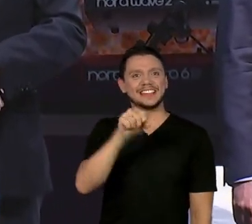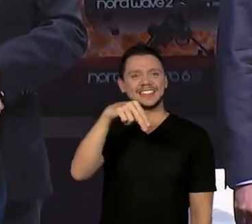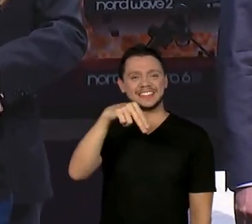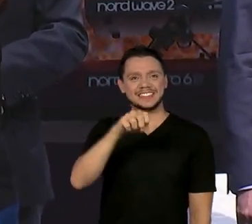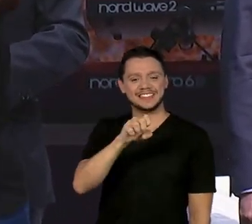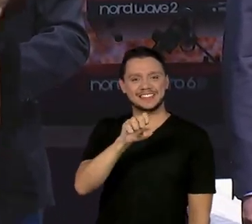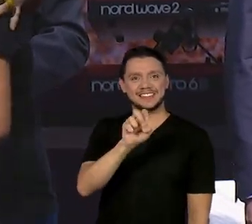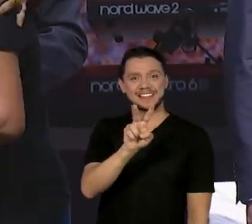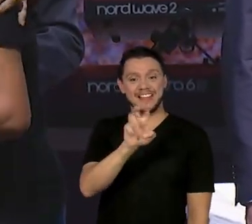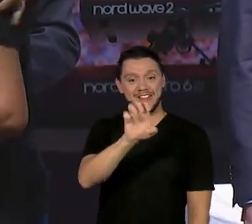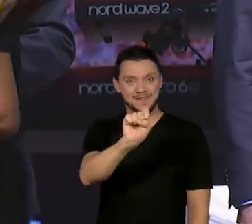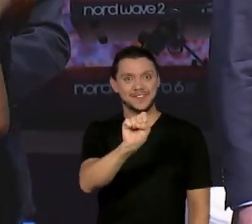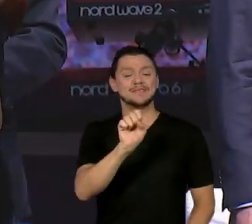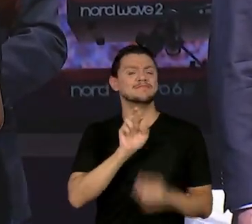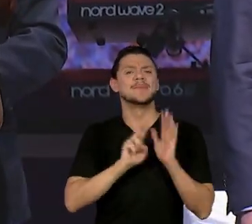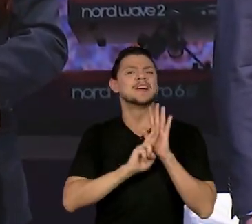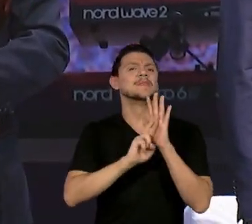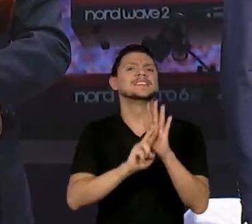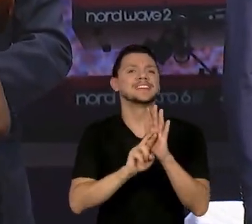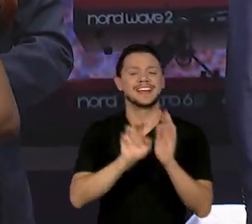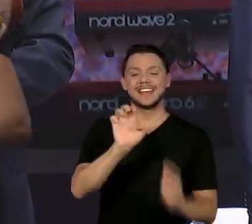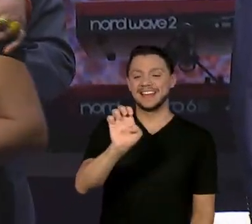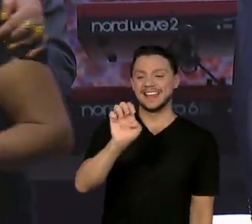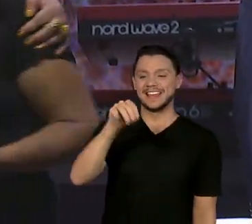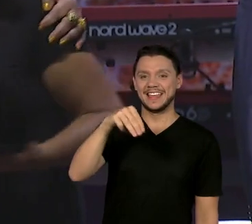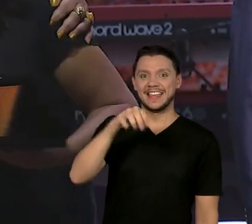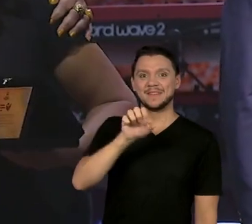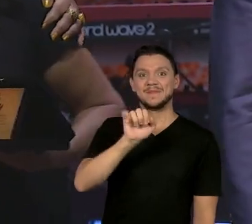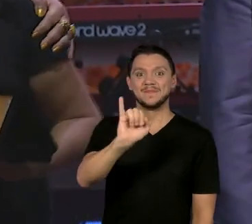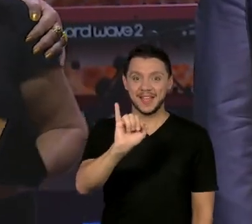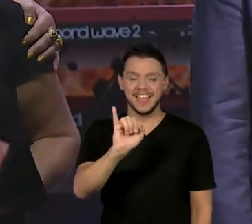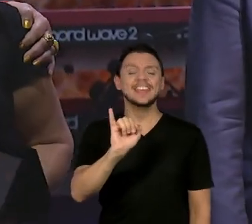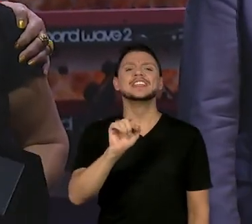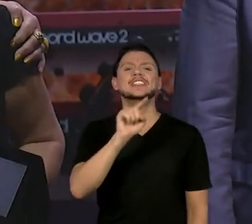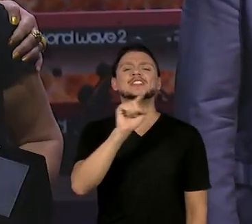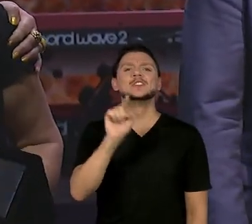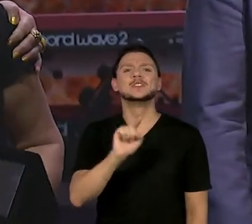representa uma e-mail do extremo leste da cidade.